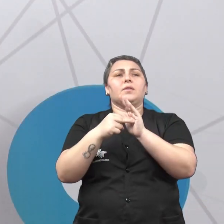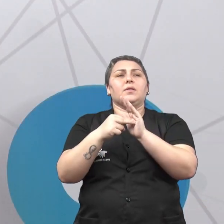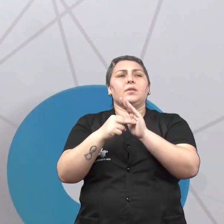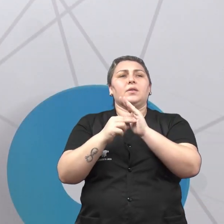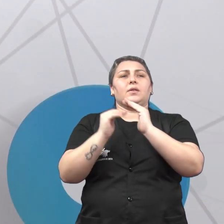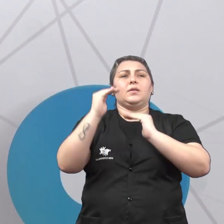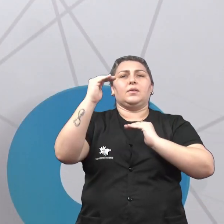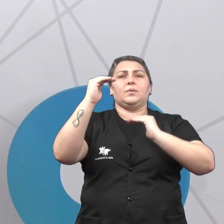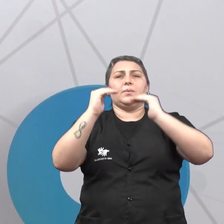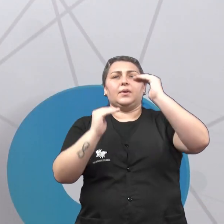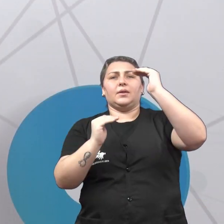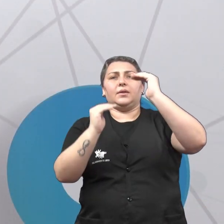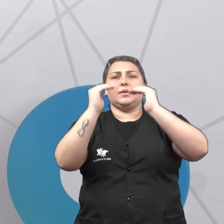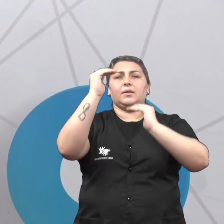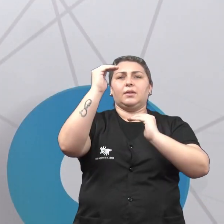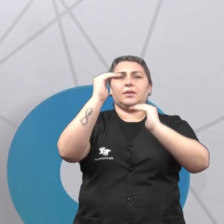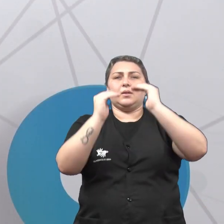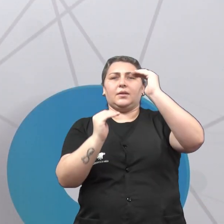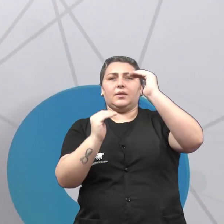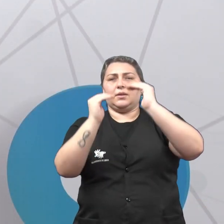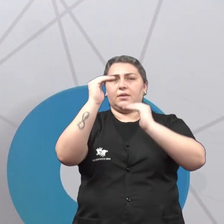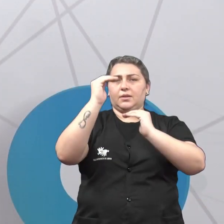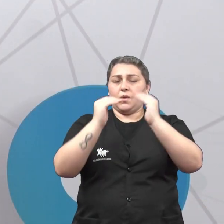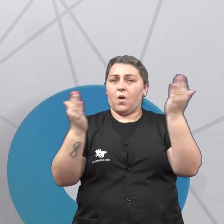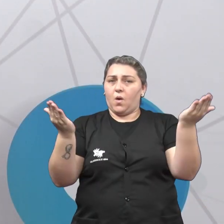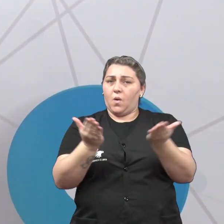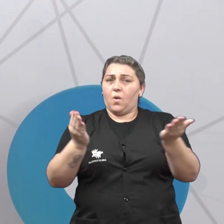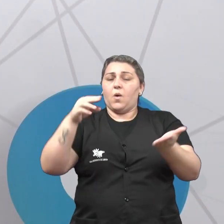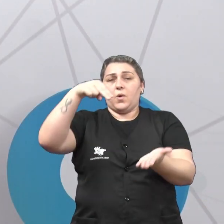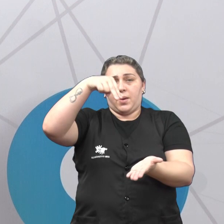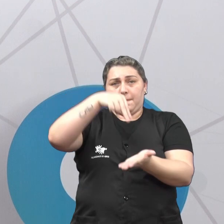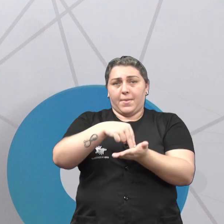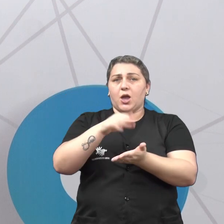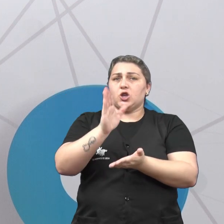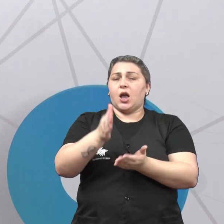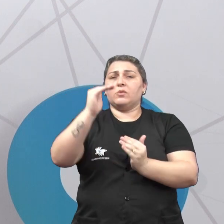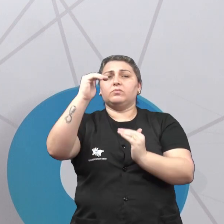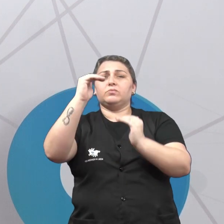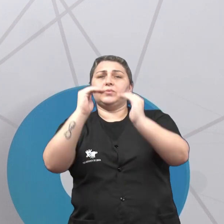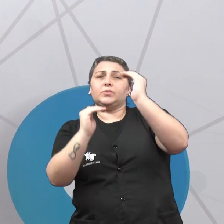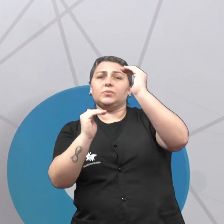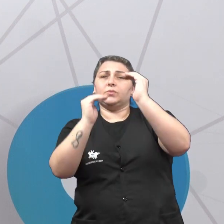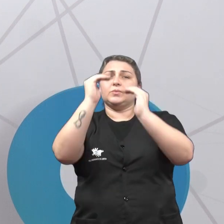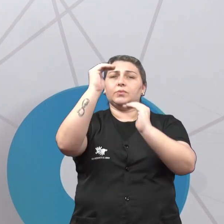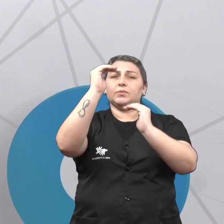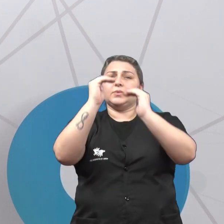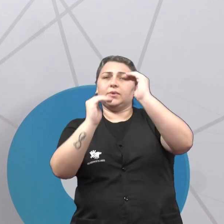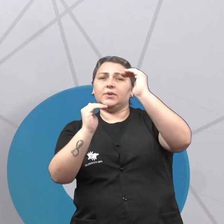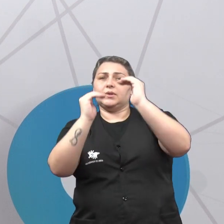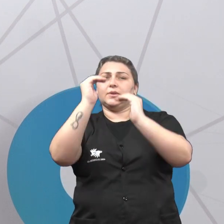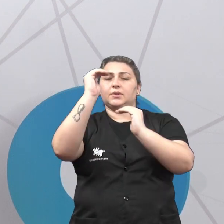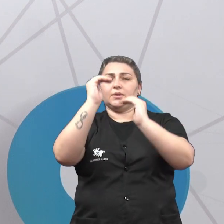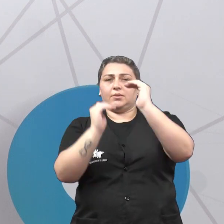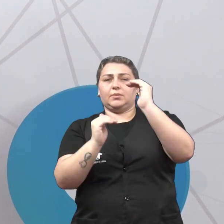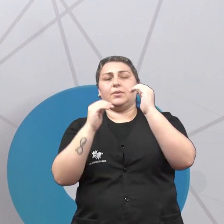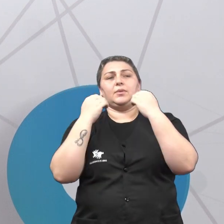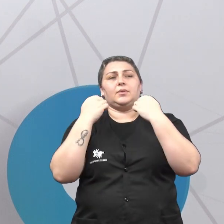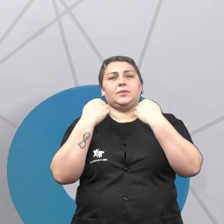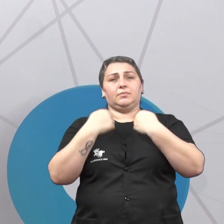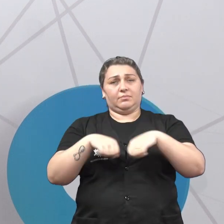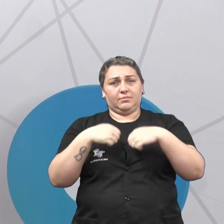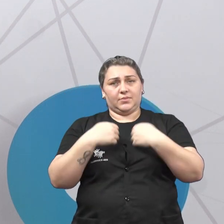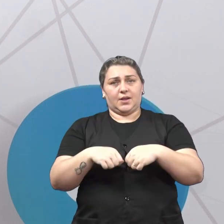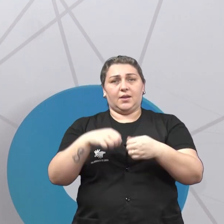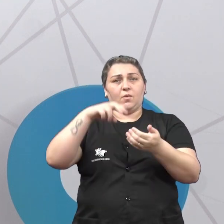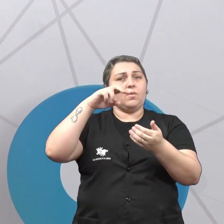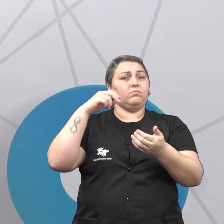Se hoje eu estou em pé, eu já estou fazendo um equilíbrio porque eu já estou contra a gravidade e eu tenho que estar em equilíbrio para eu